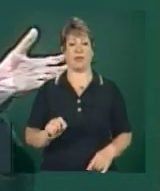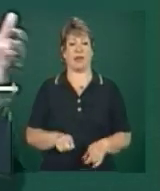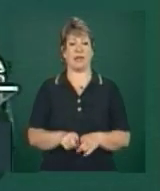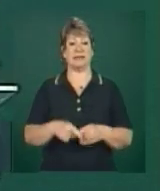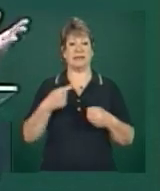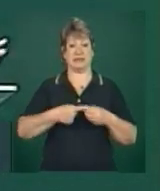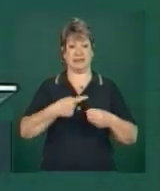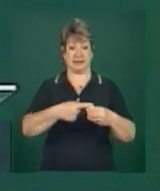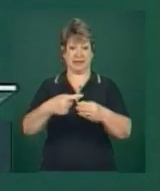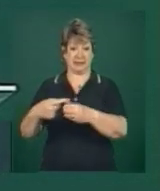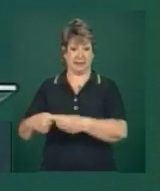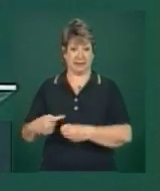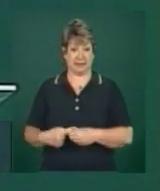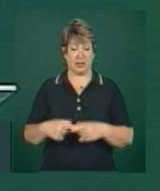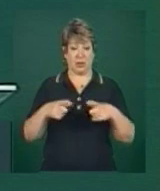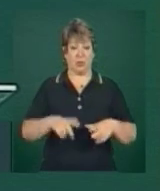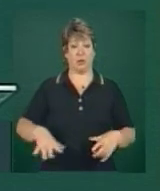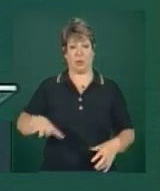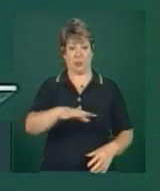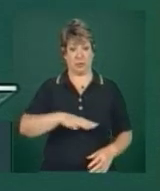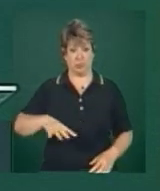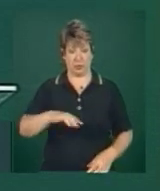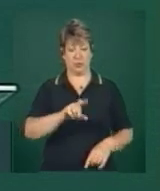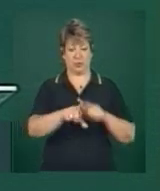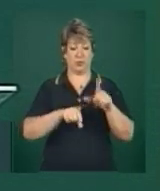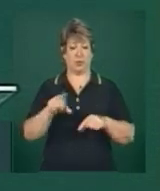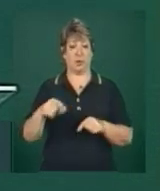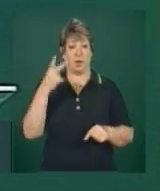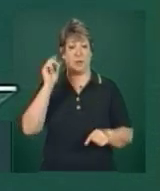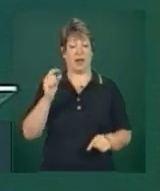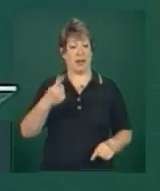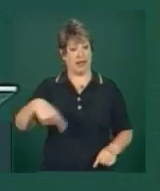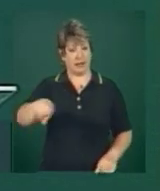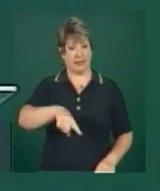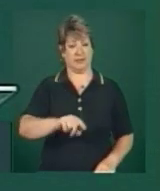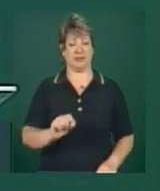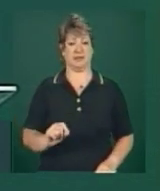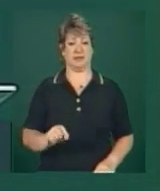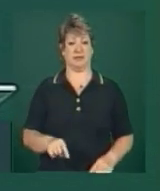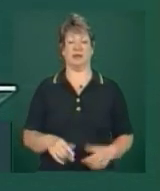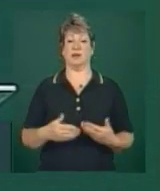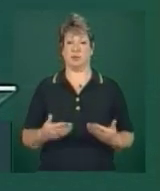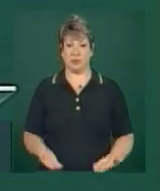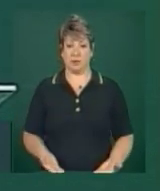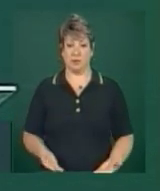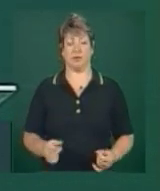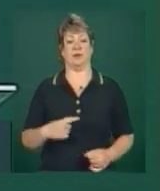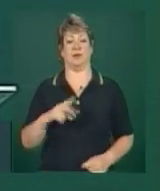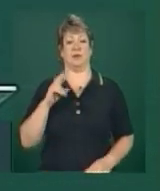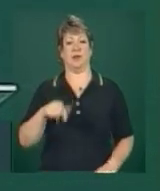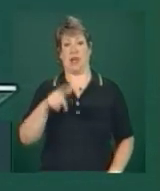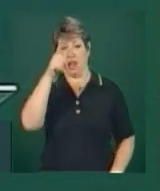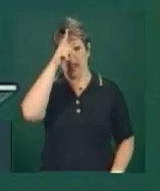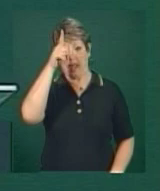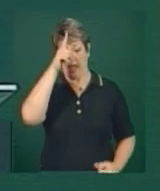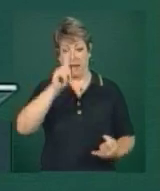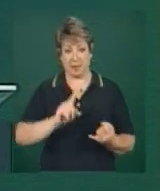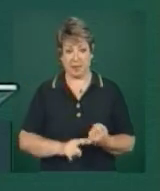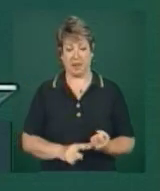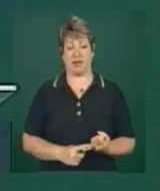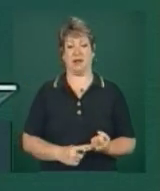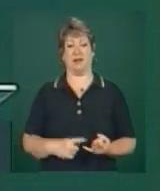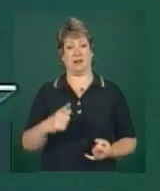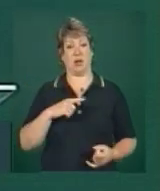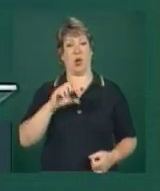cidades, nas regiões selecionadas por eles, seja, no caso, Alemanha, que aí